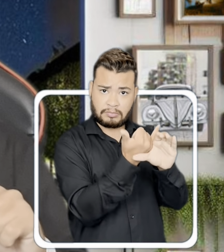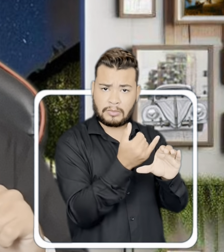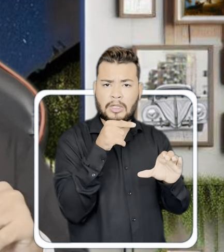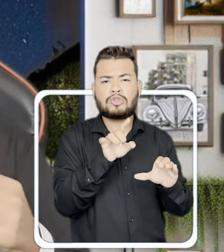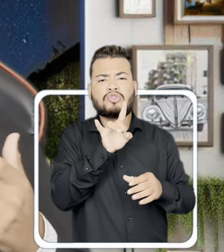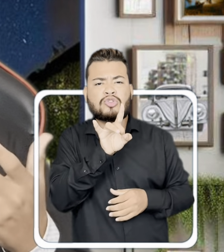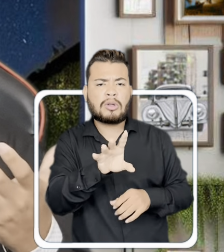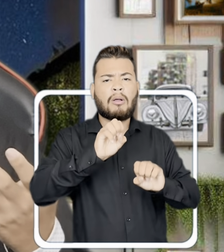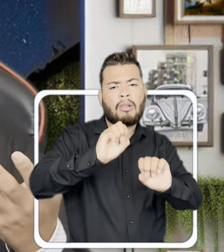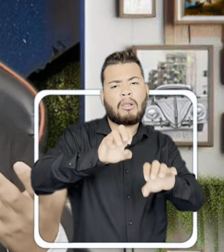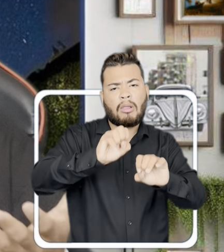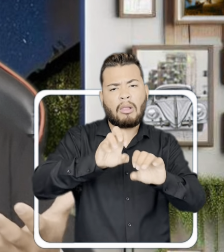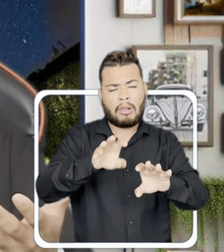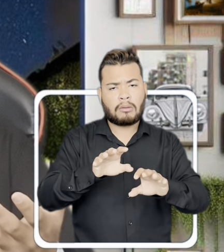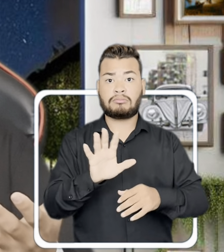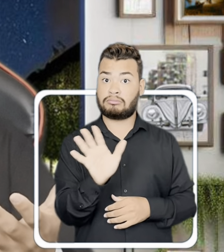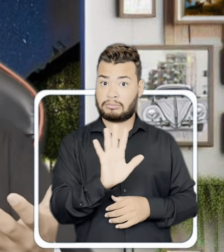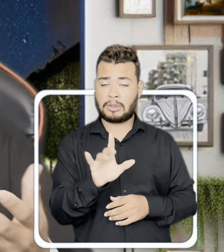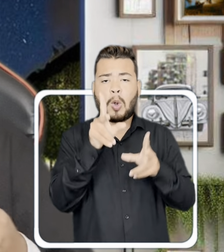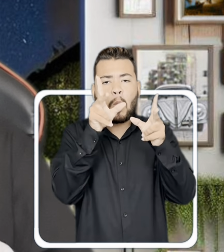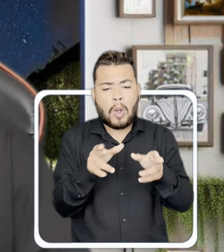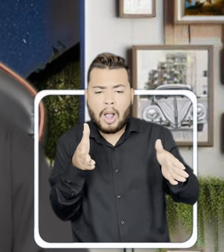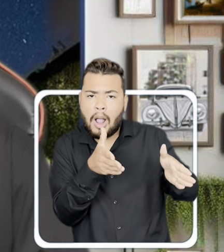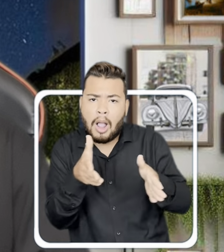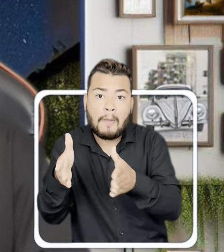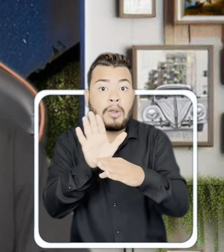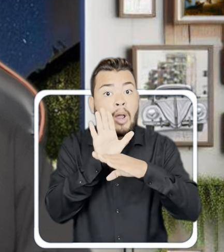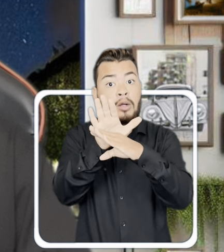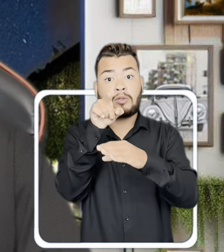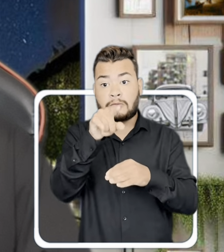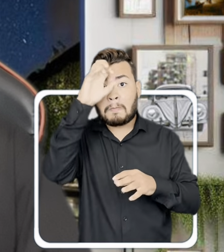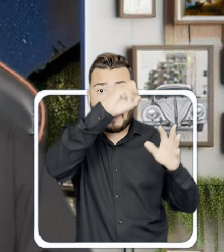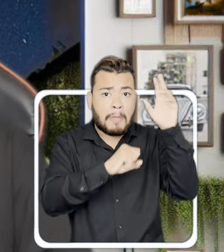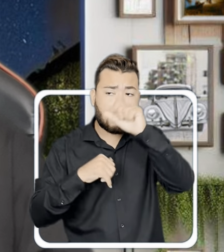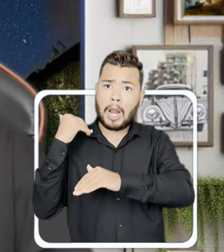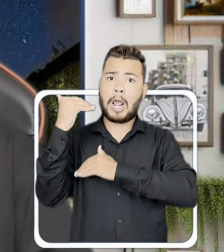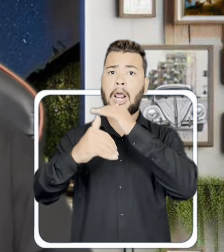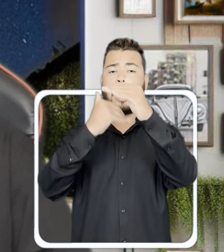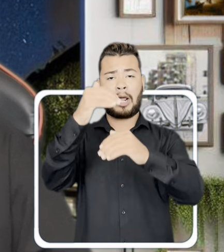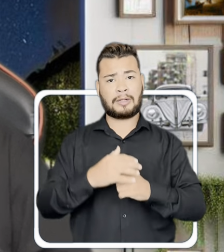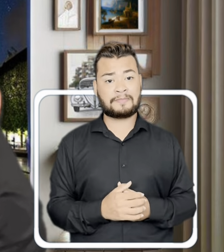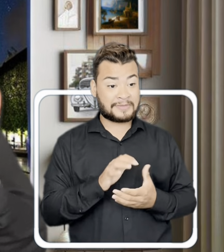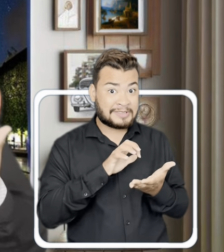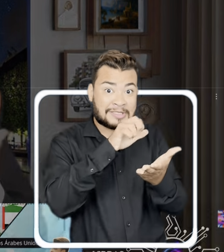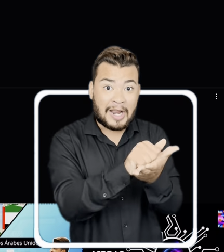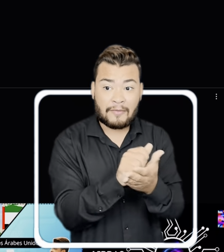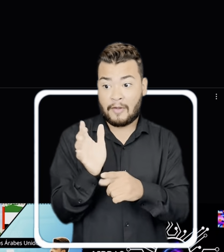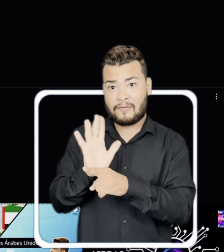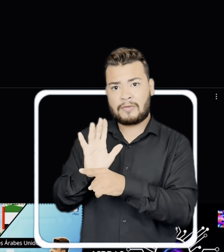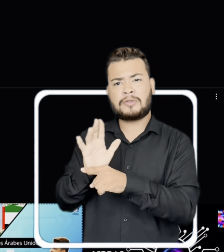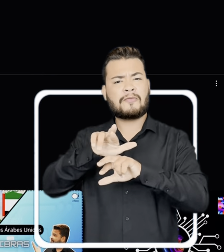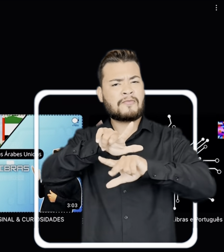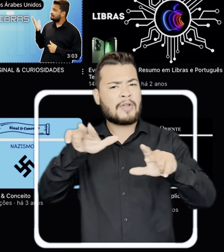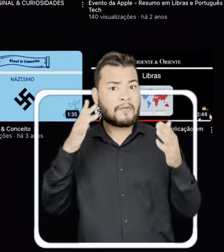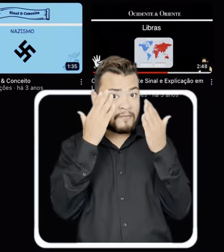canal é mais do que uma fonte educacional, é uma jornada de descoberta e compreensão. Inscreva-se,